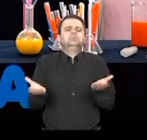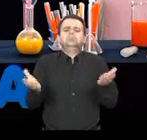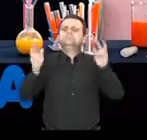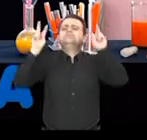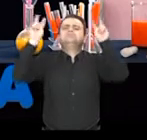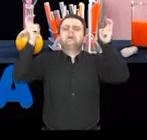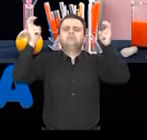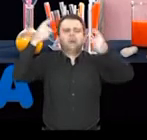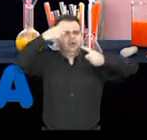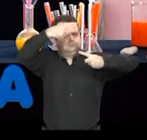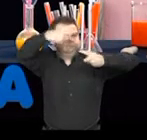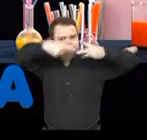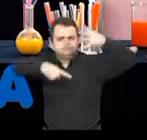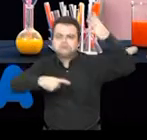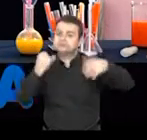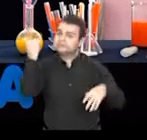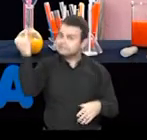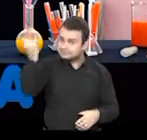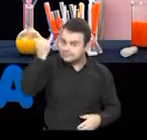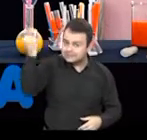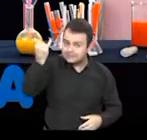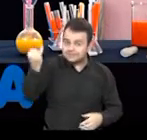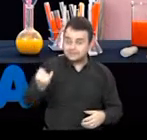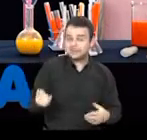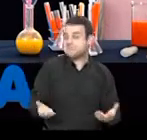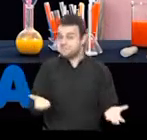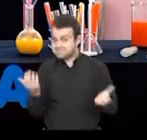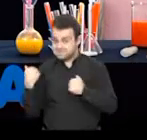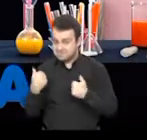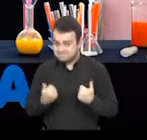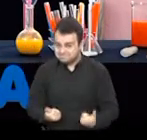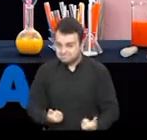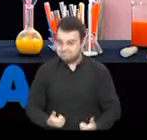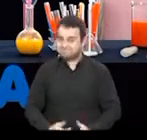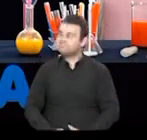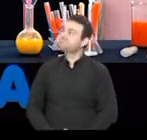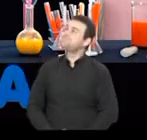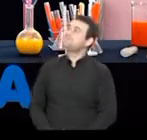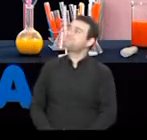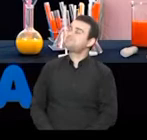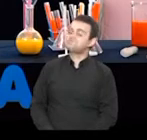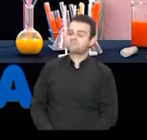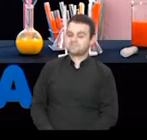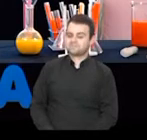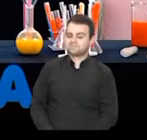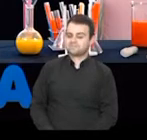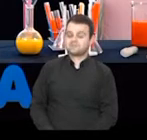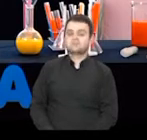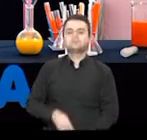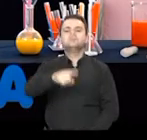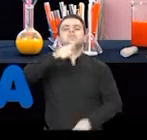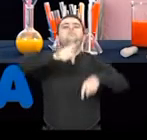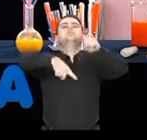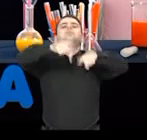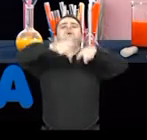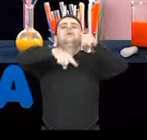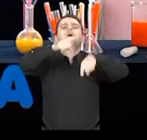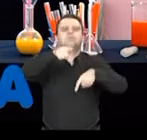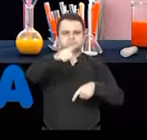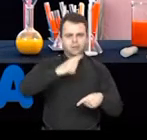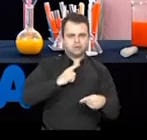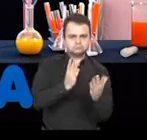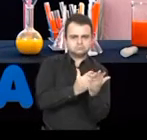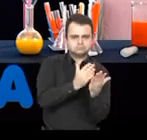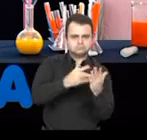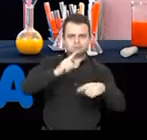hoje nós vamos falar de assuntos bem importantes. Então, vamos ao que interessa? Pessoal, vocês estão com o material de